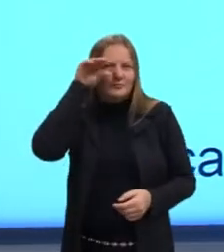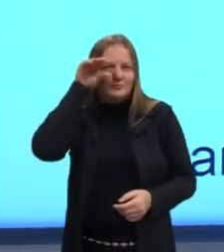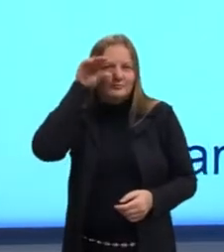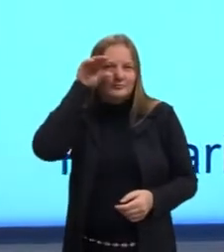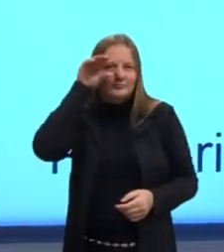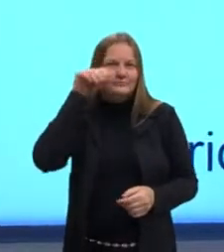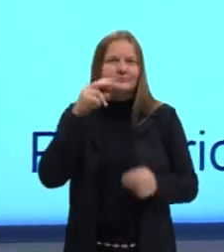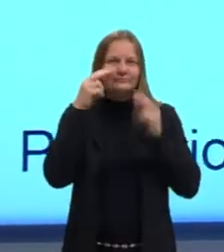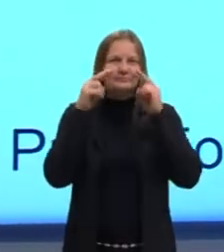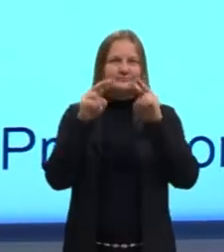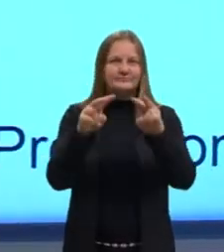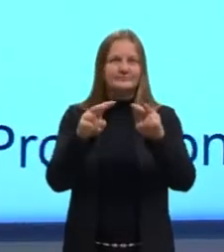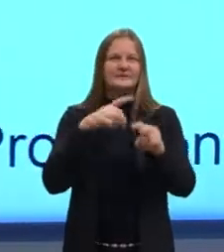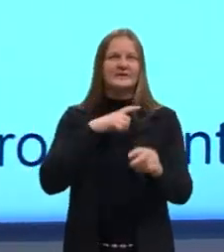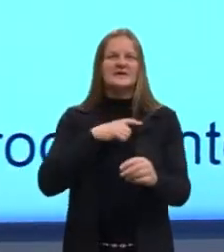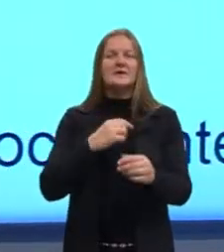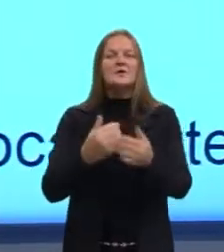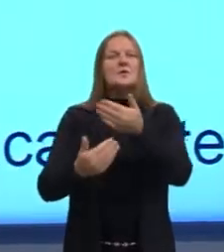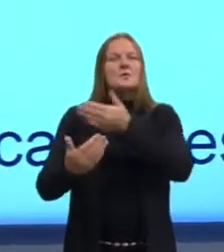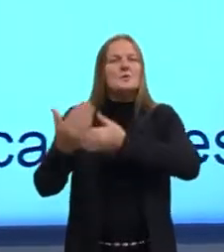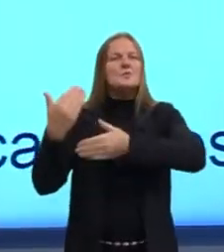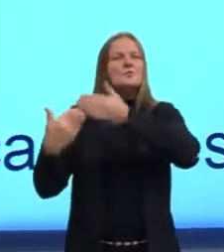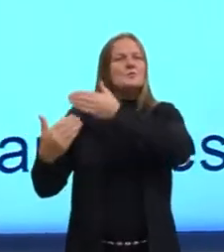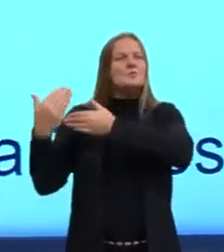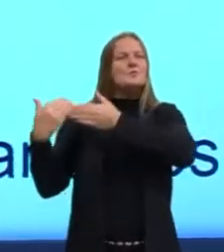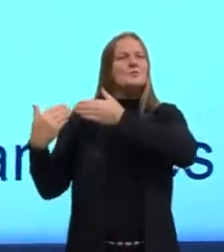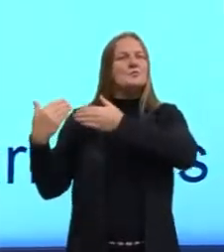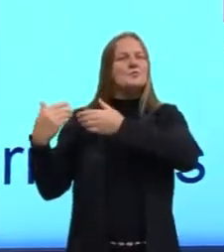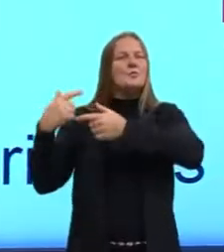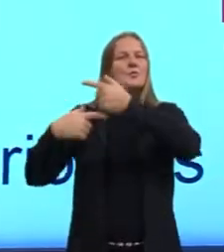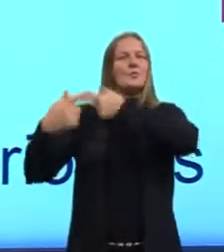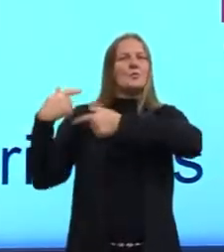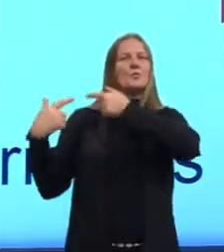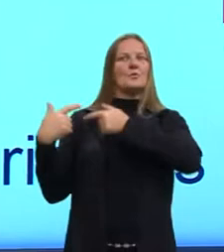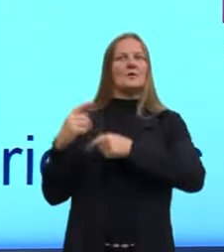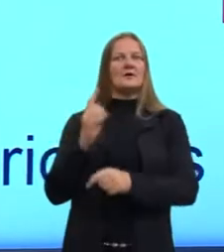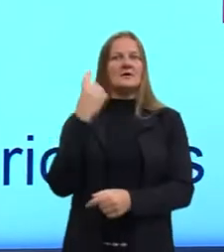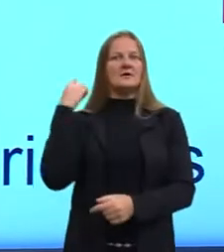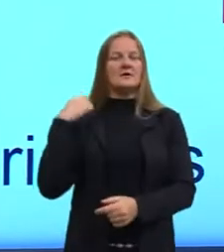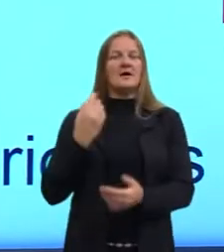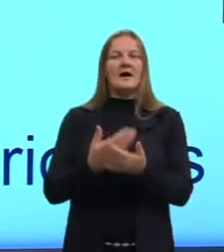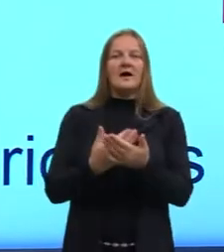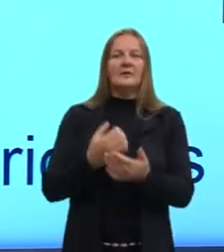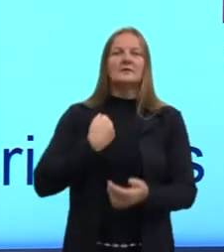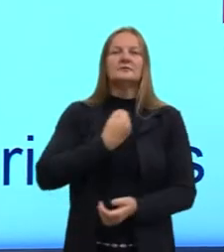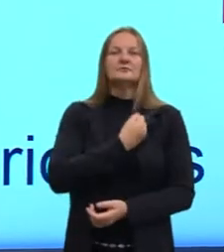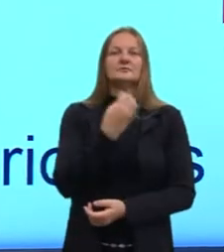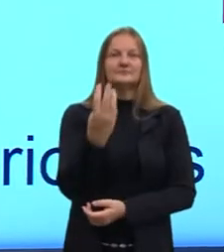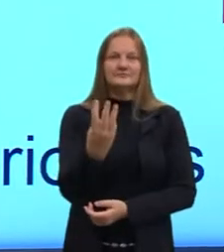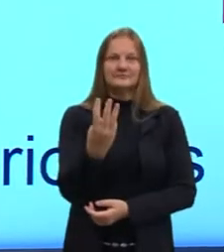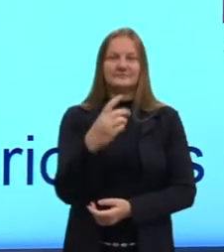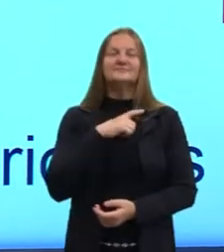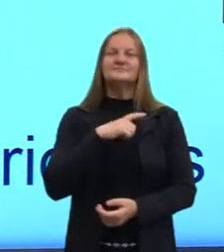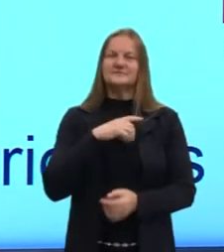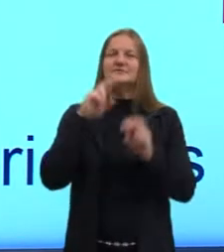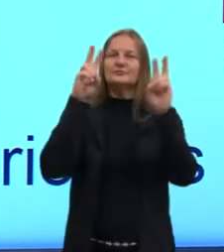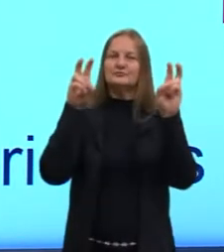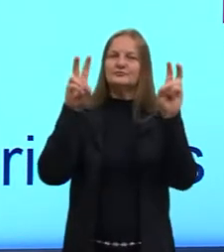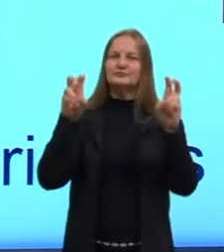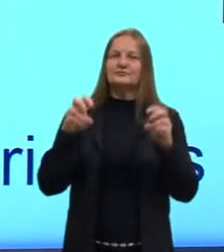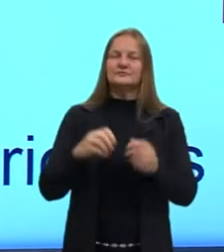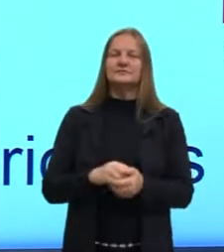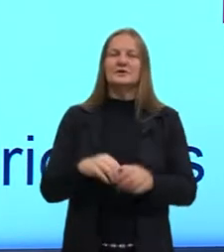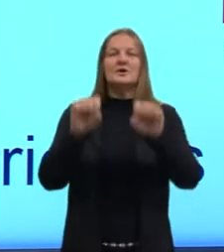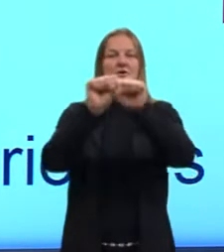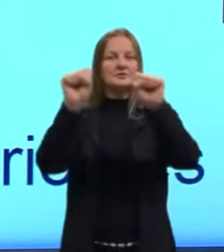vários ancestrais em comum. Na aula número 3, eu falei um pouquinho sobre isso na aula de